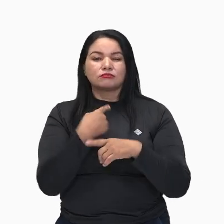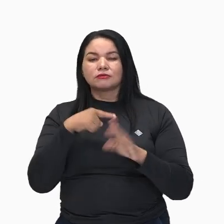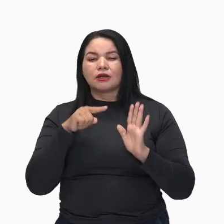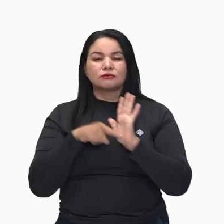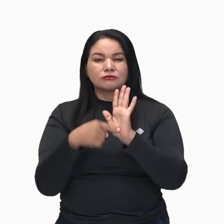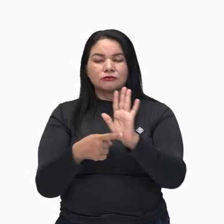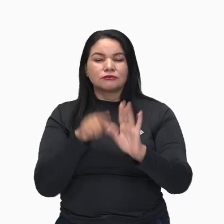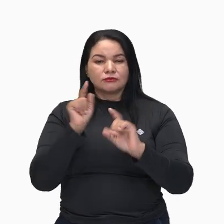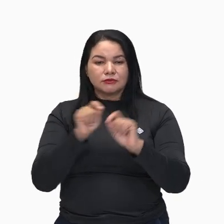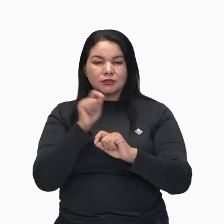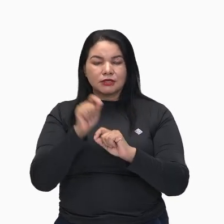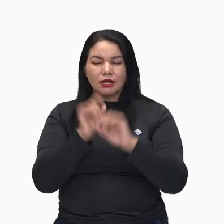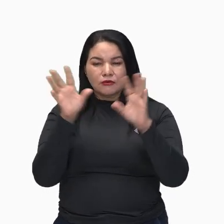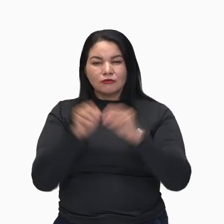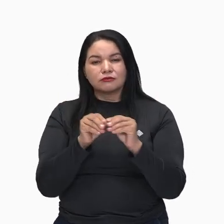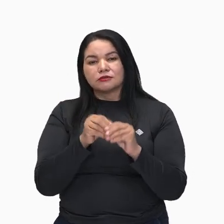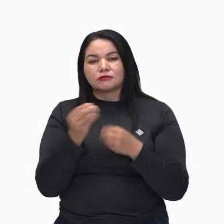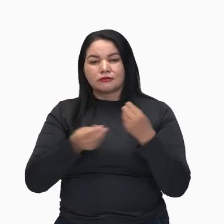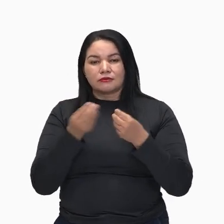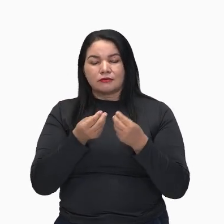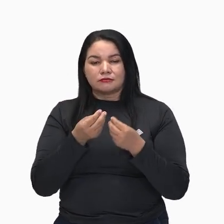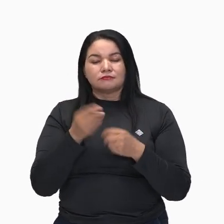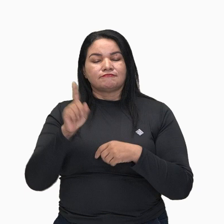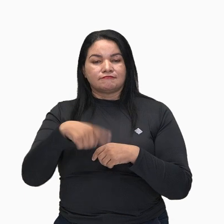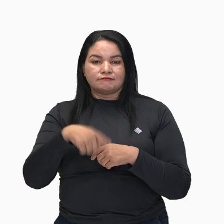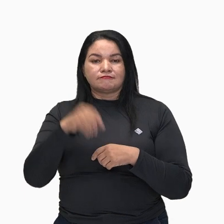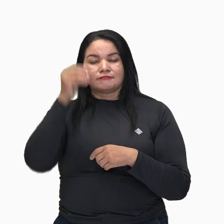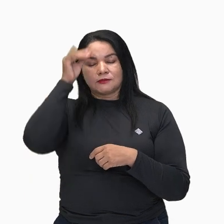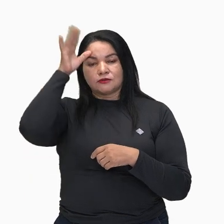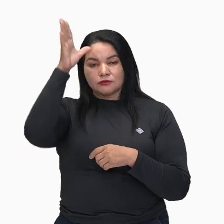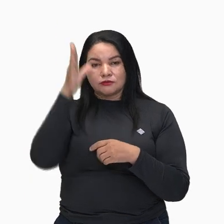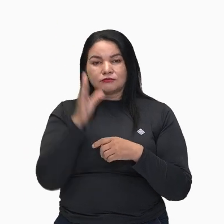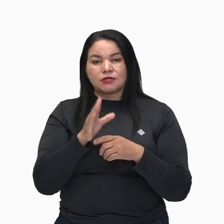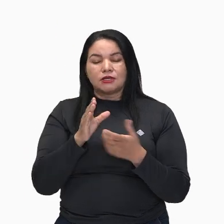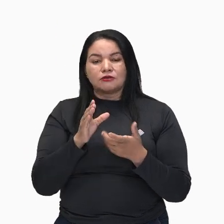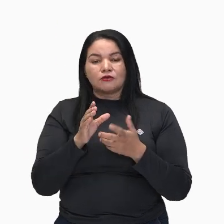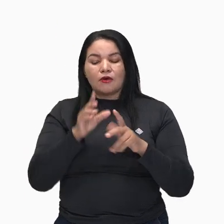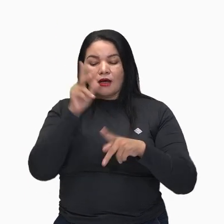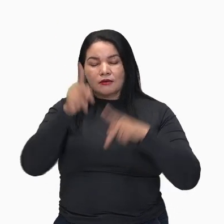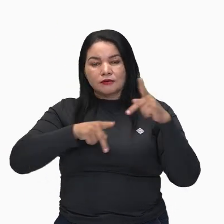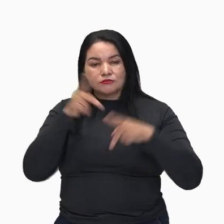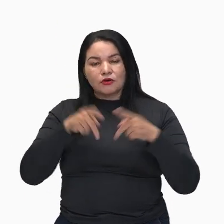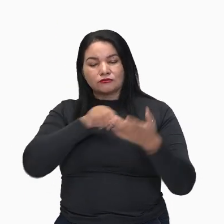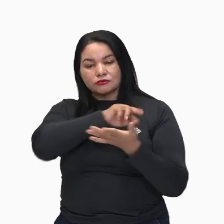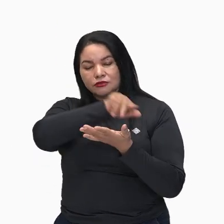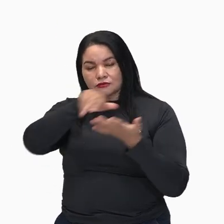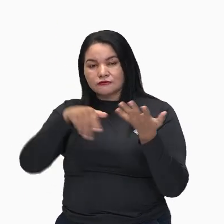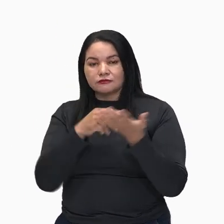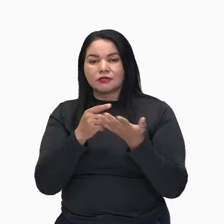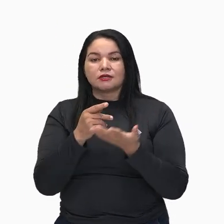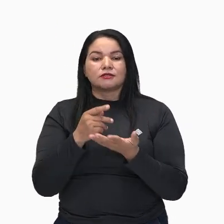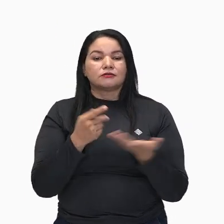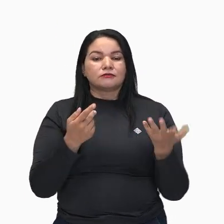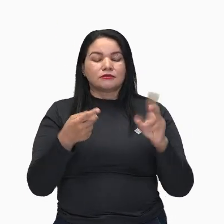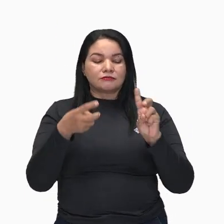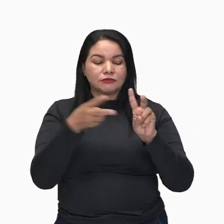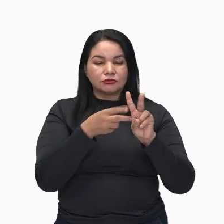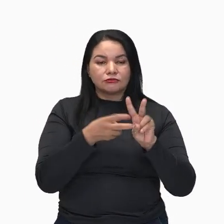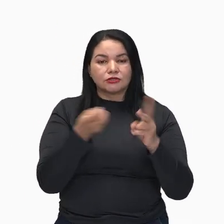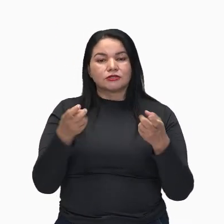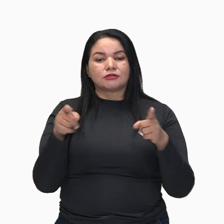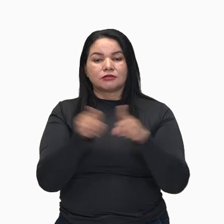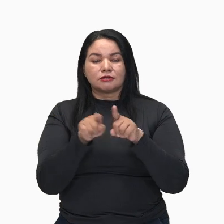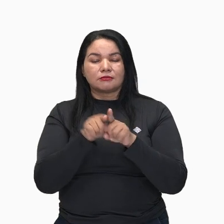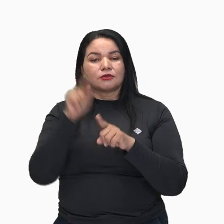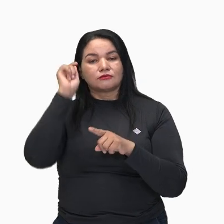ficou claro lá no texto. O conhecimento sobre essas populações, sobre os povos indígenas, sobre os quilombolas. Então, você